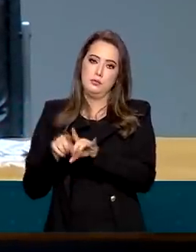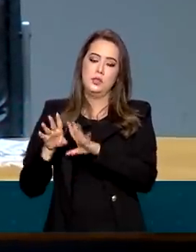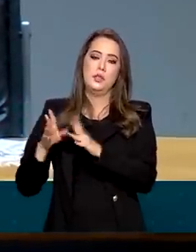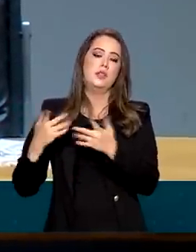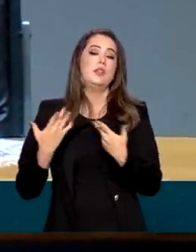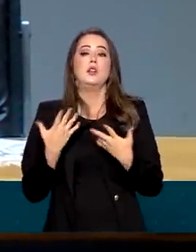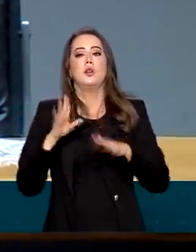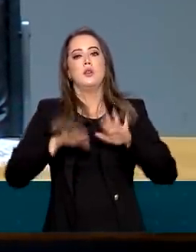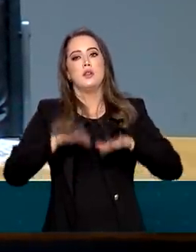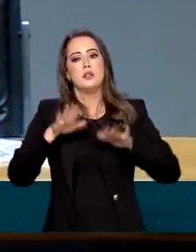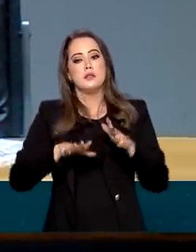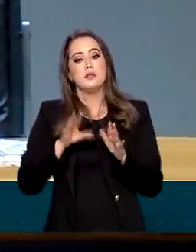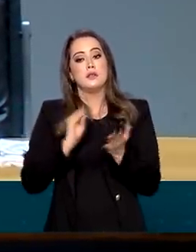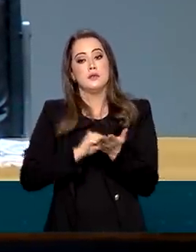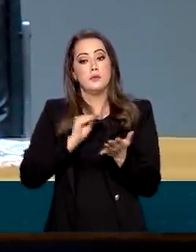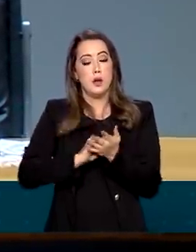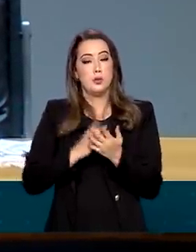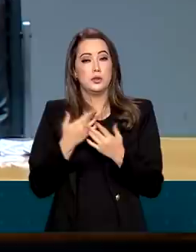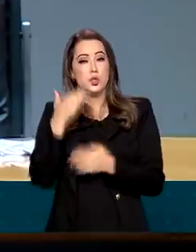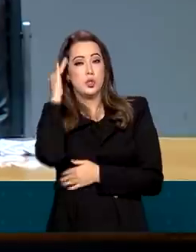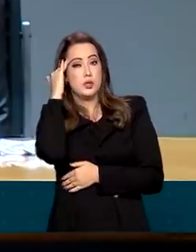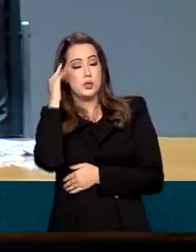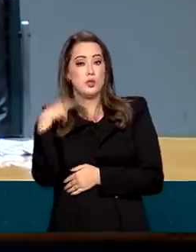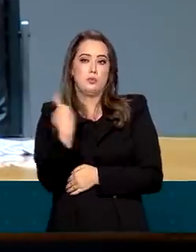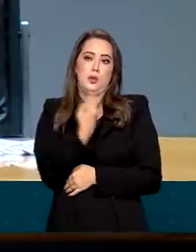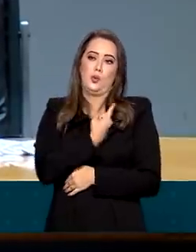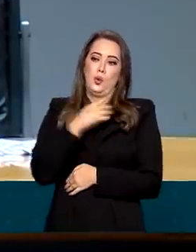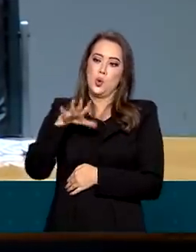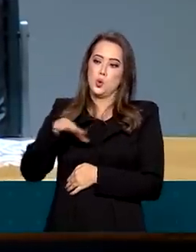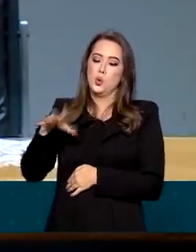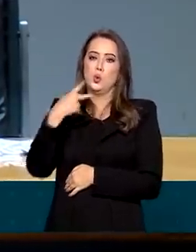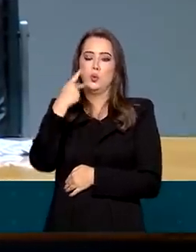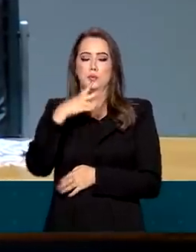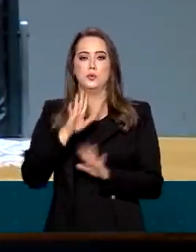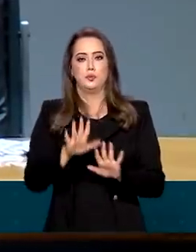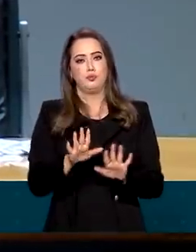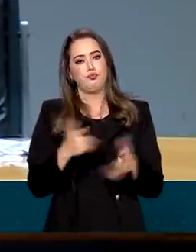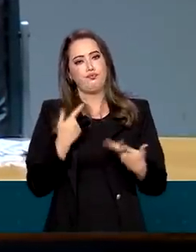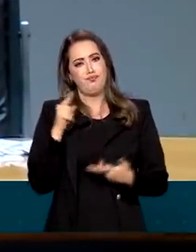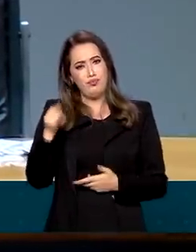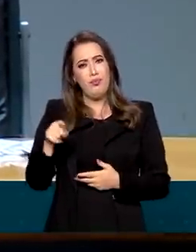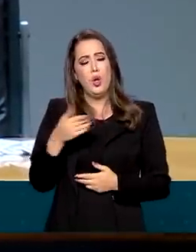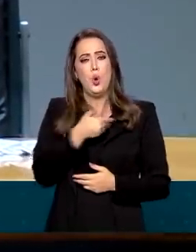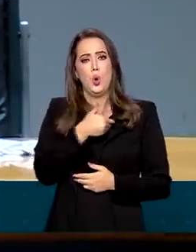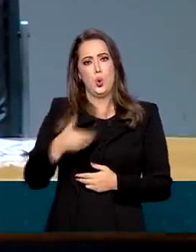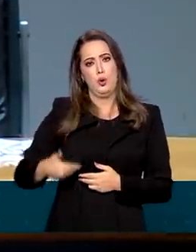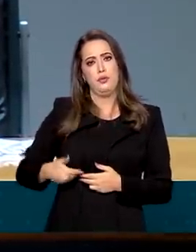certa falta de boa vontade e tolerância conosco. Nosso governo é um governo que tem que sofrer disso.